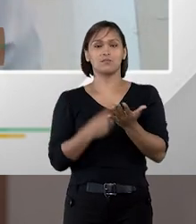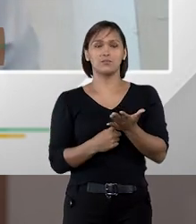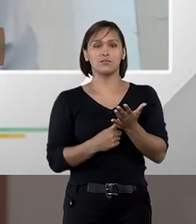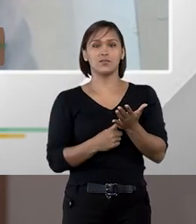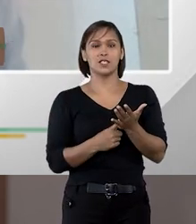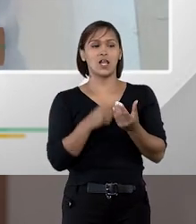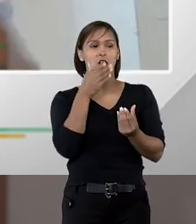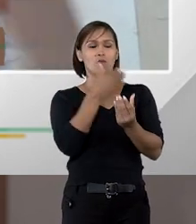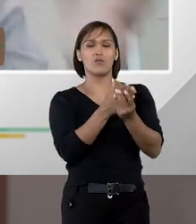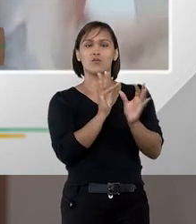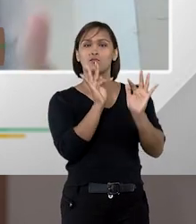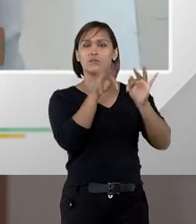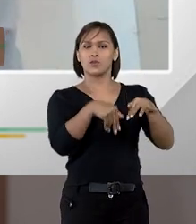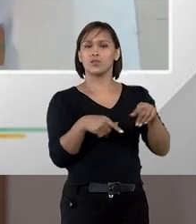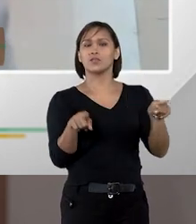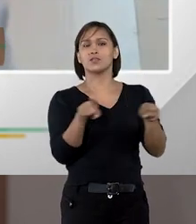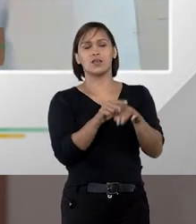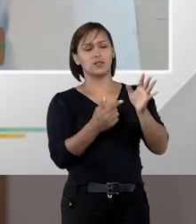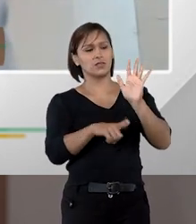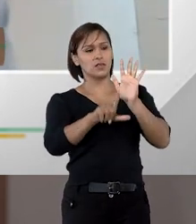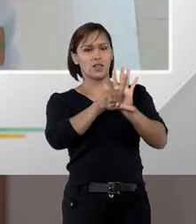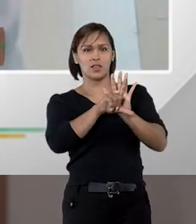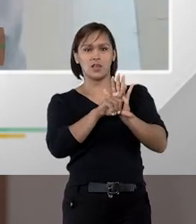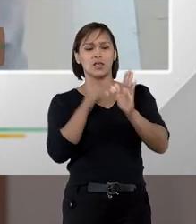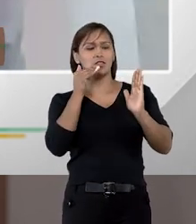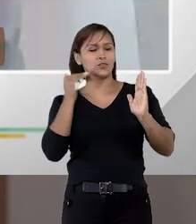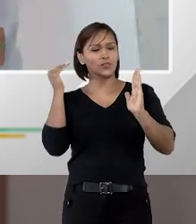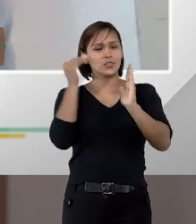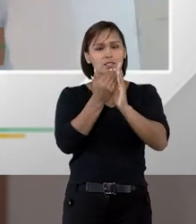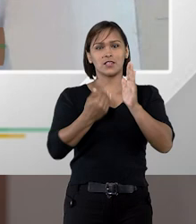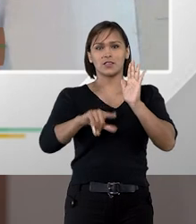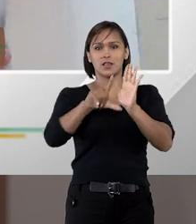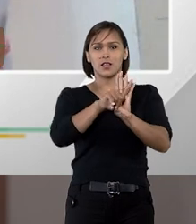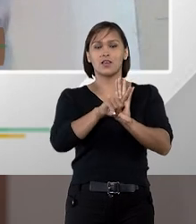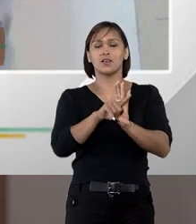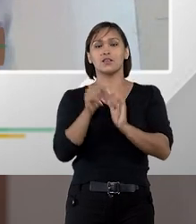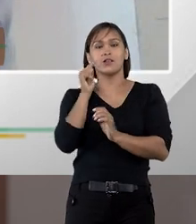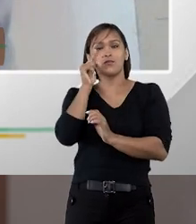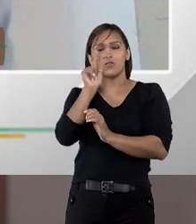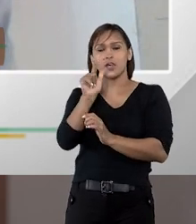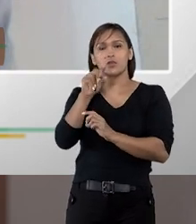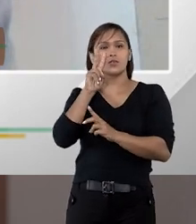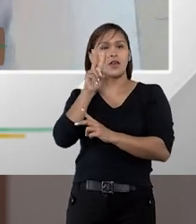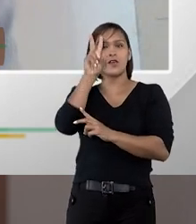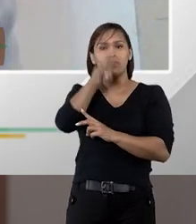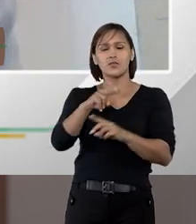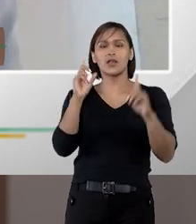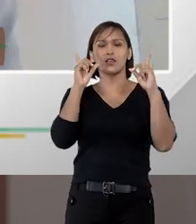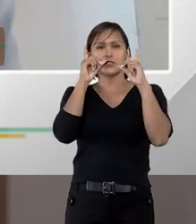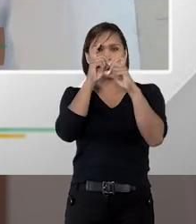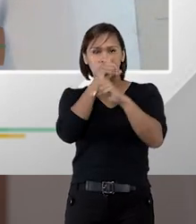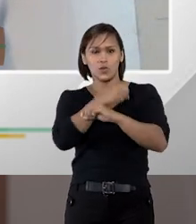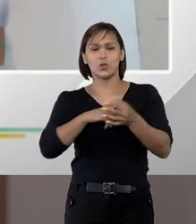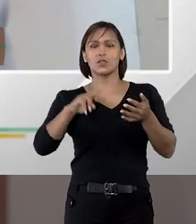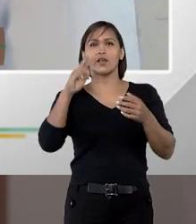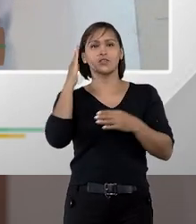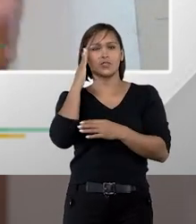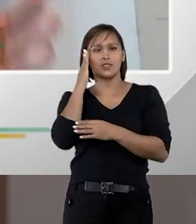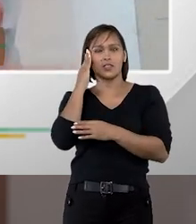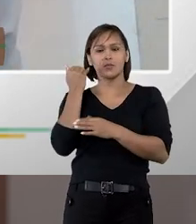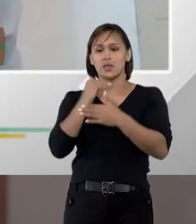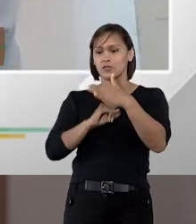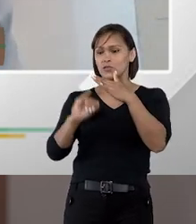aplicação do dia a dia da lei na aplicação direta da lei que a gente vai conseguindo enxergar as dificuldades de